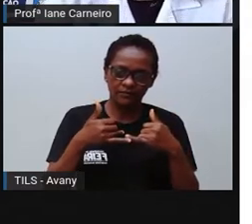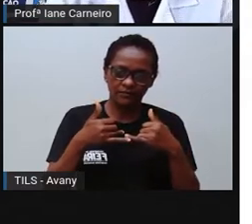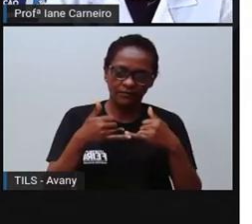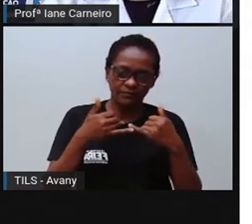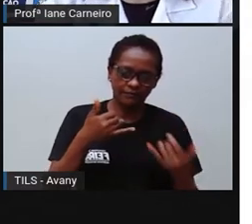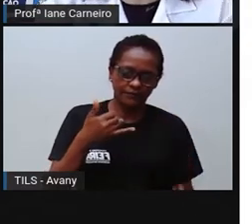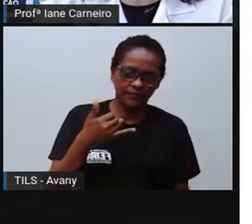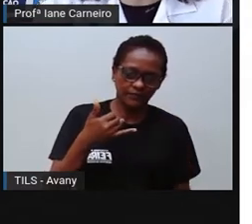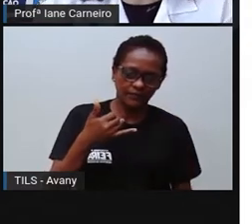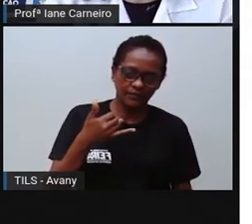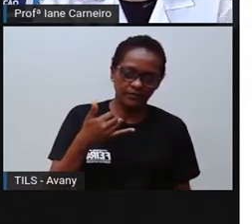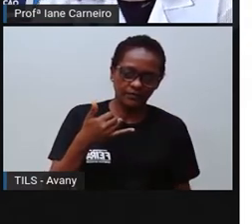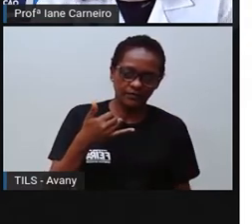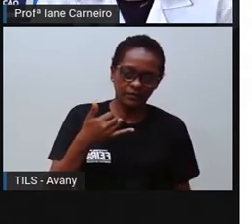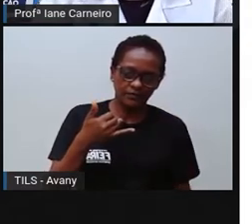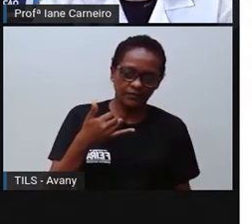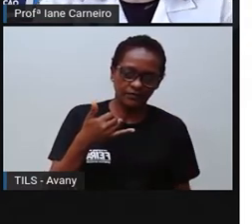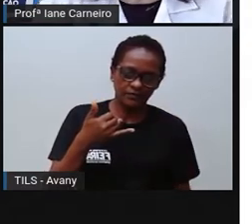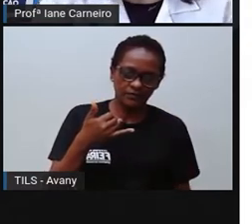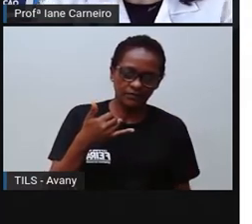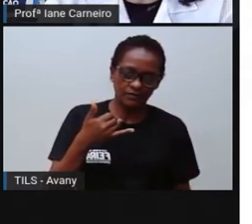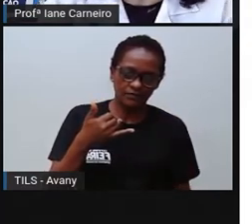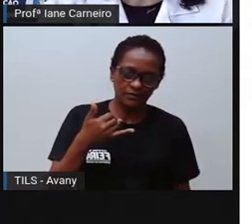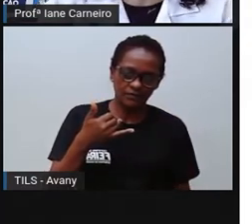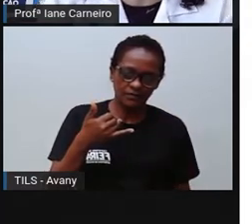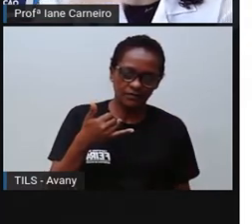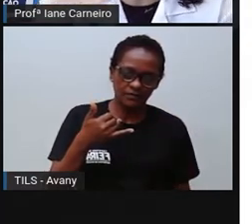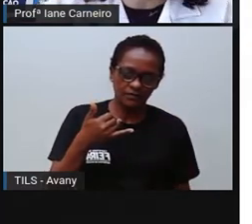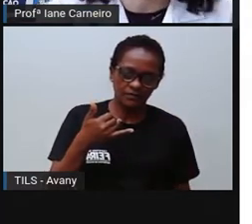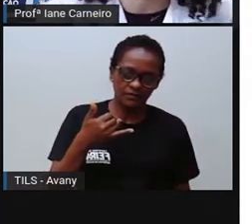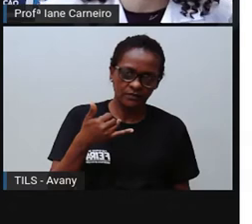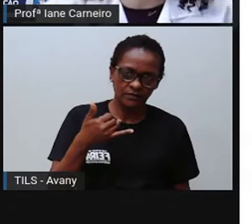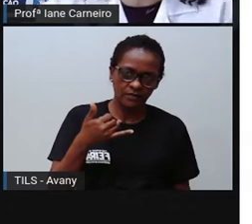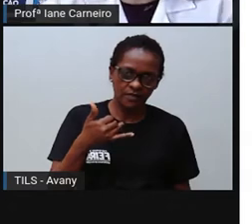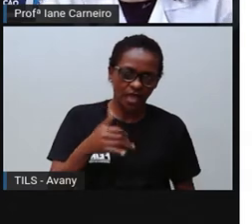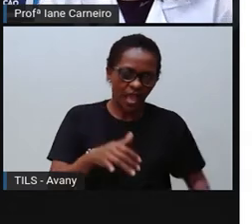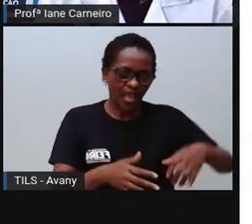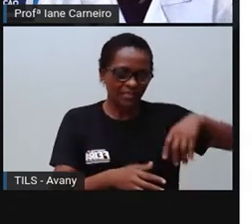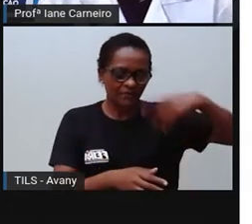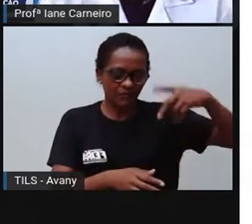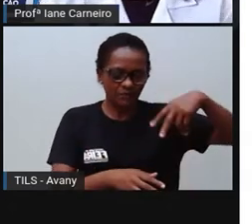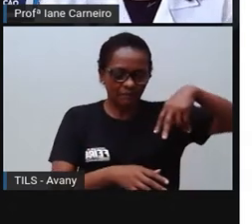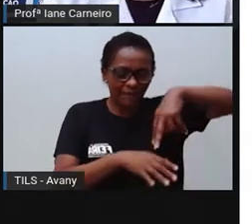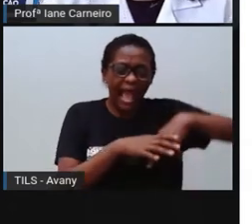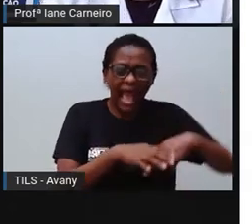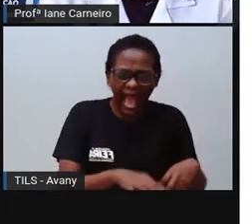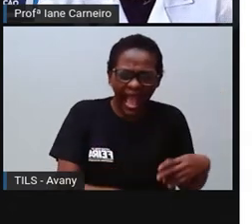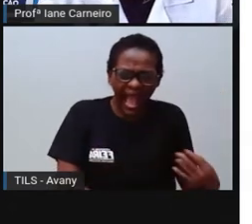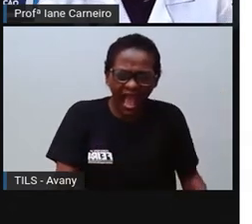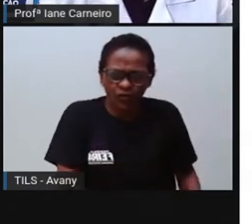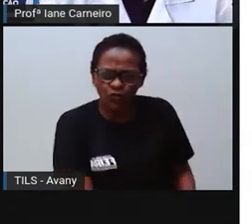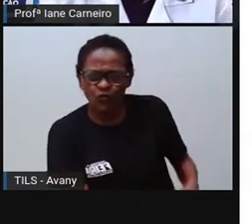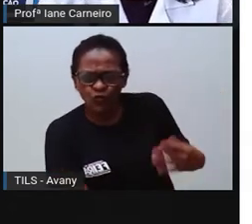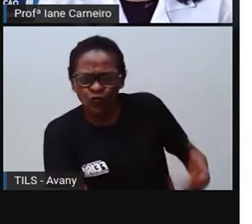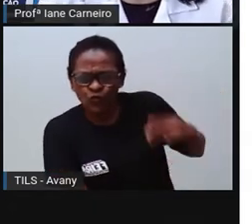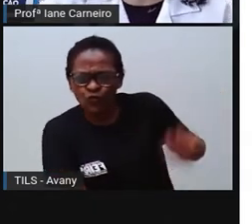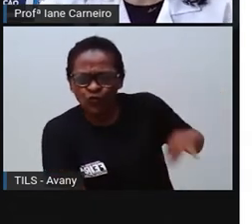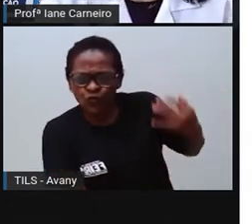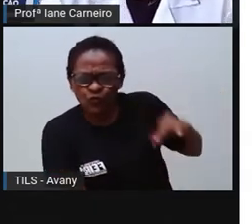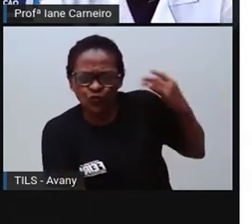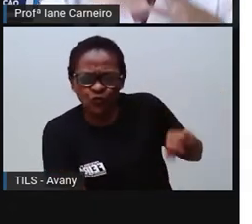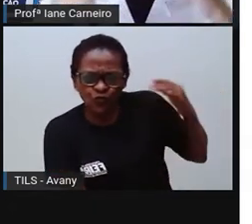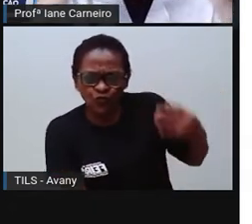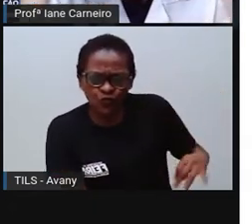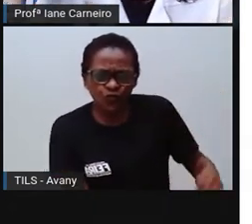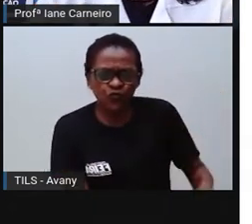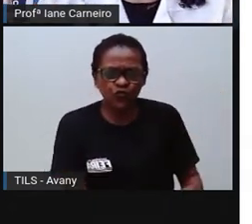e a gente não viu. Na brincadeira, né? Acaba você pisando naquele brinquedo. O chão, pode cair uma água e você não viu.